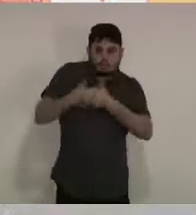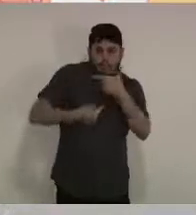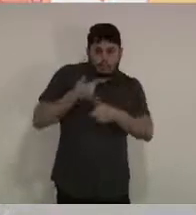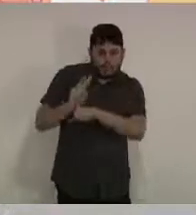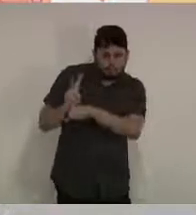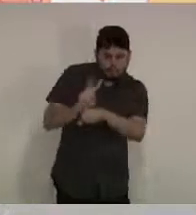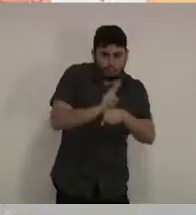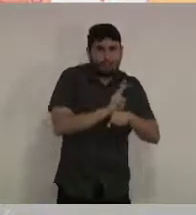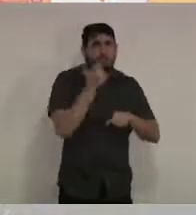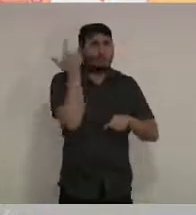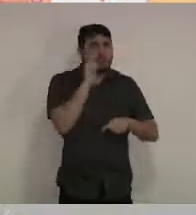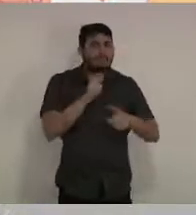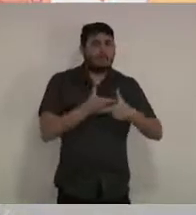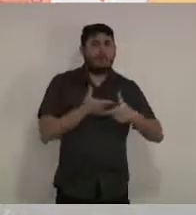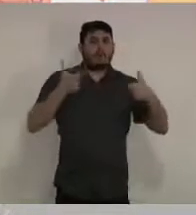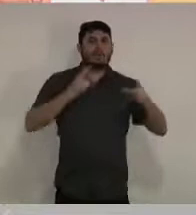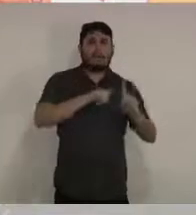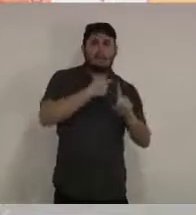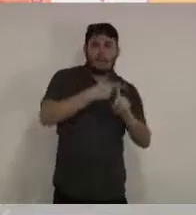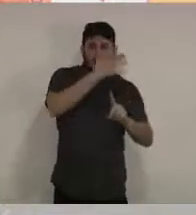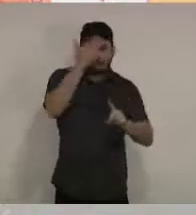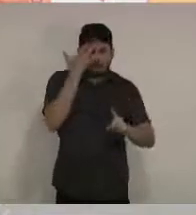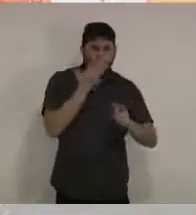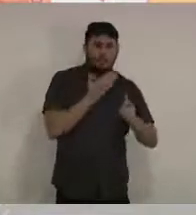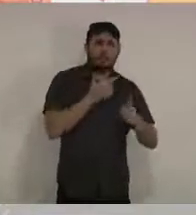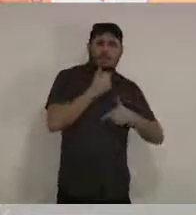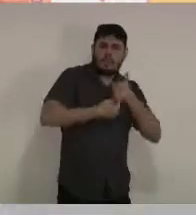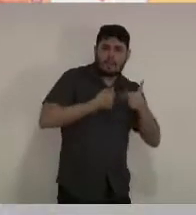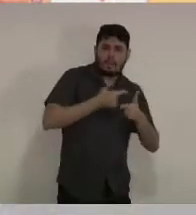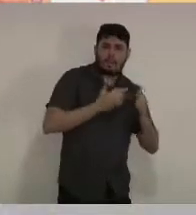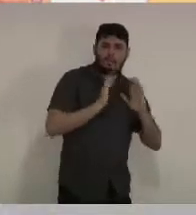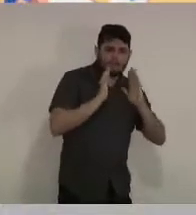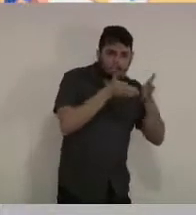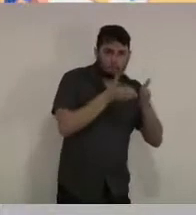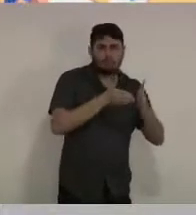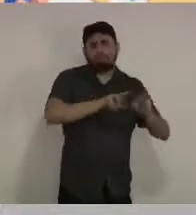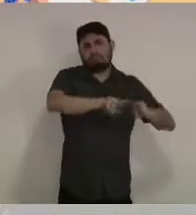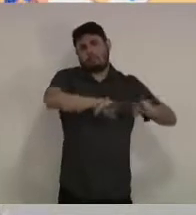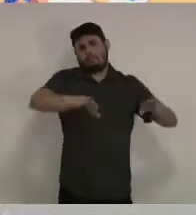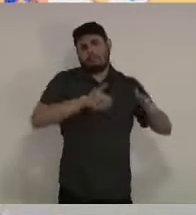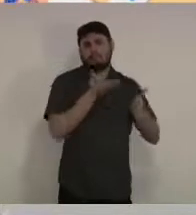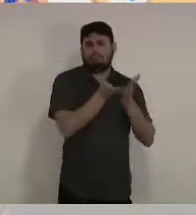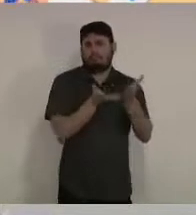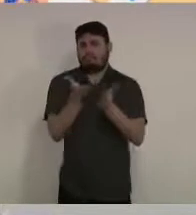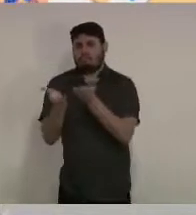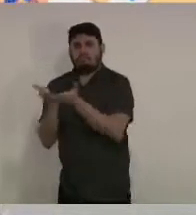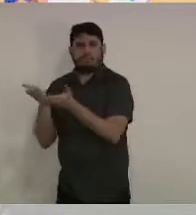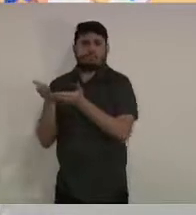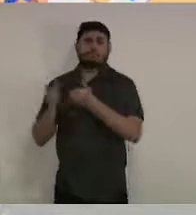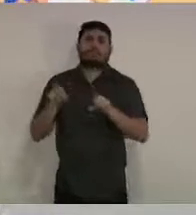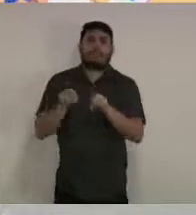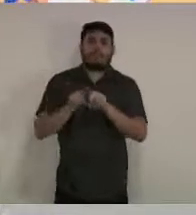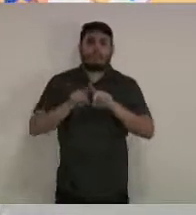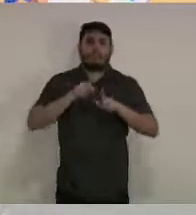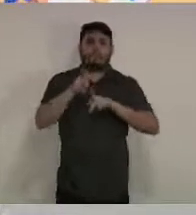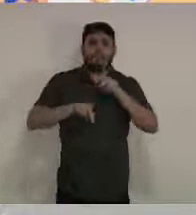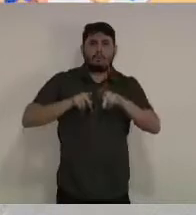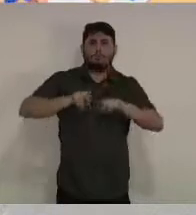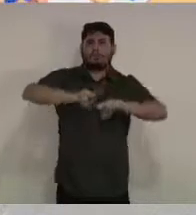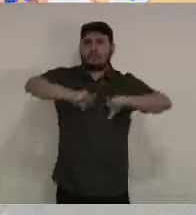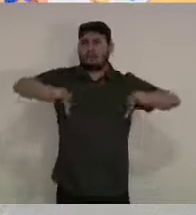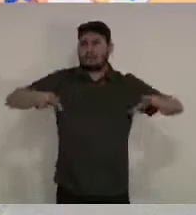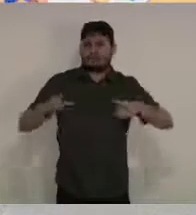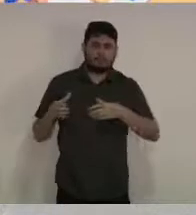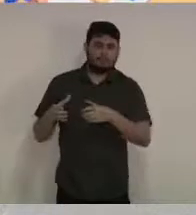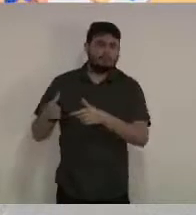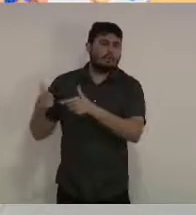cobertura assistencial e garantir a assistência adequada à nossa população. O espalhamento das síndromes